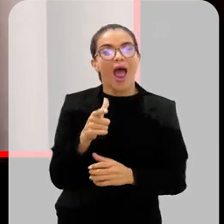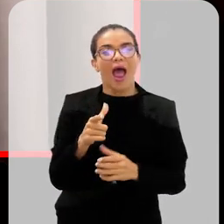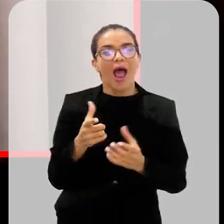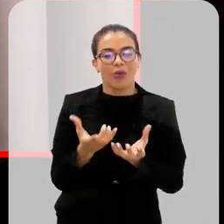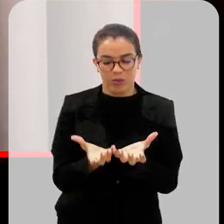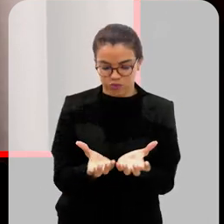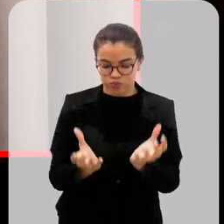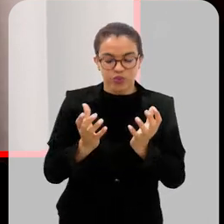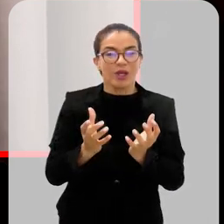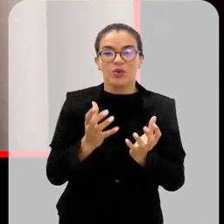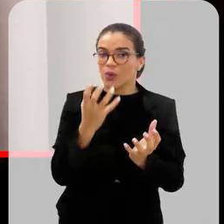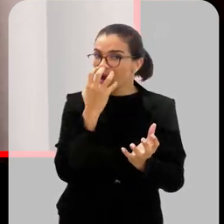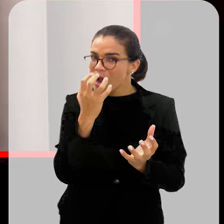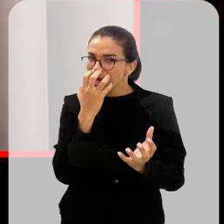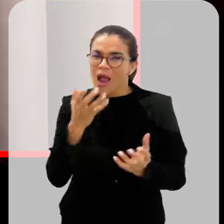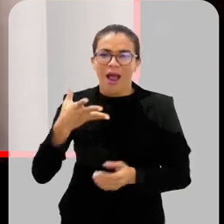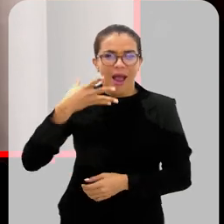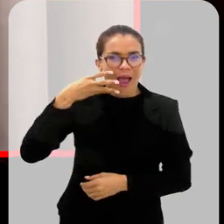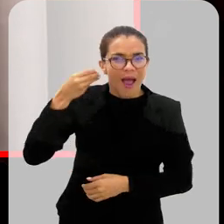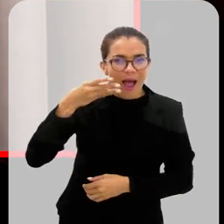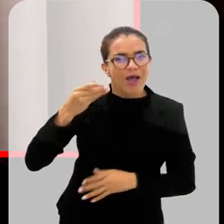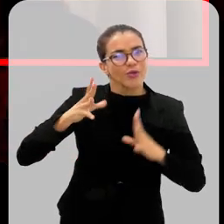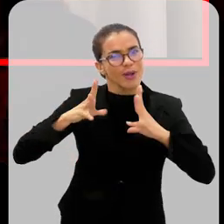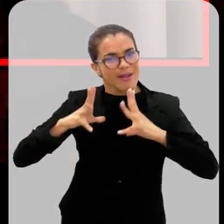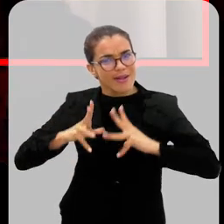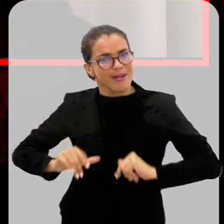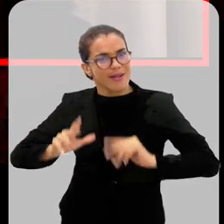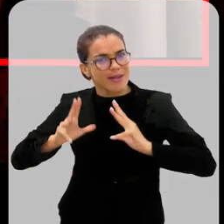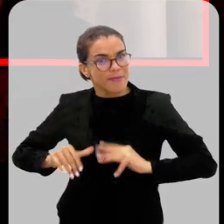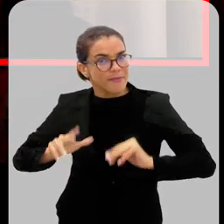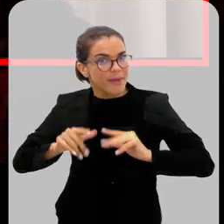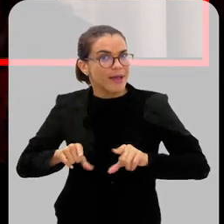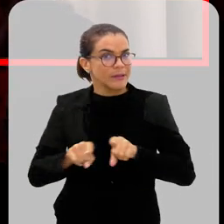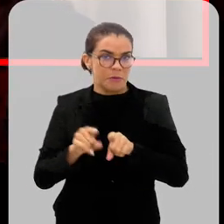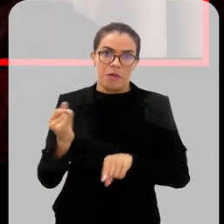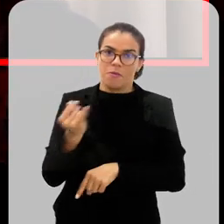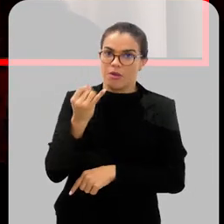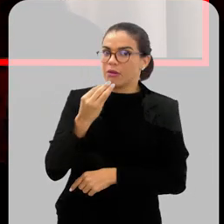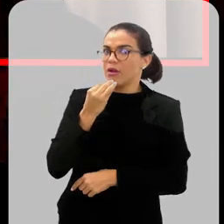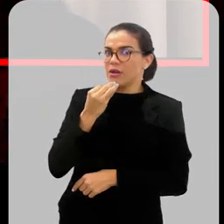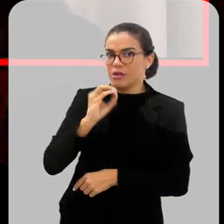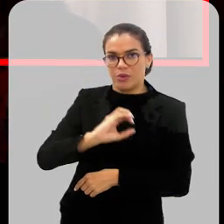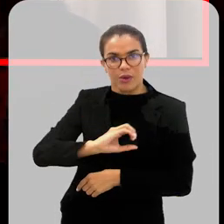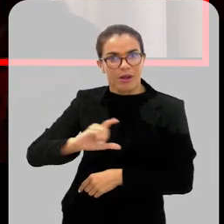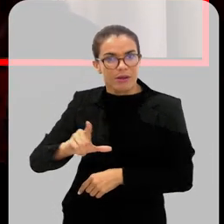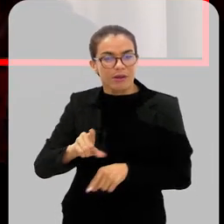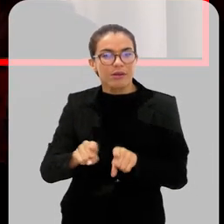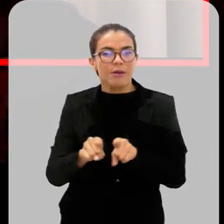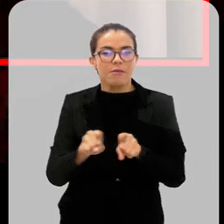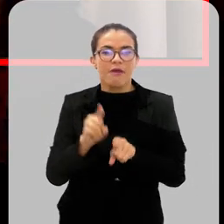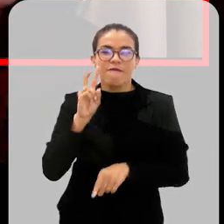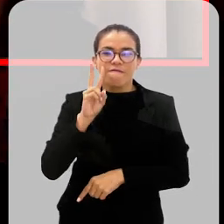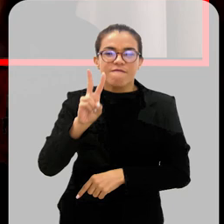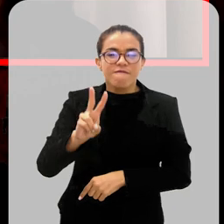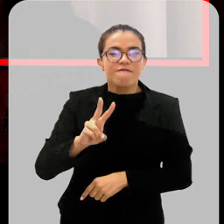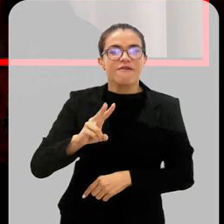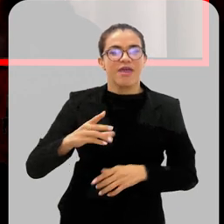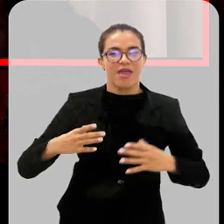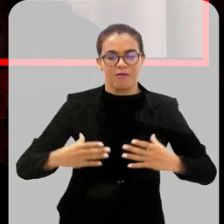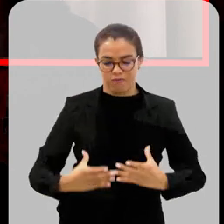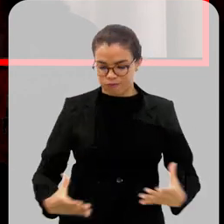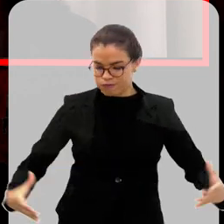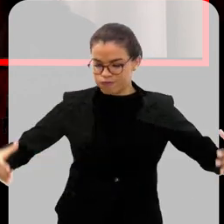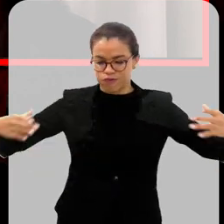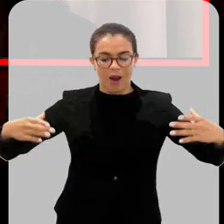animalzinho, do seu pet todo dia, fazer a limpeza daquele recipiente, observar a caixa d'água, observar as